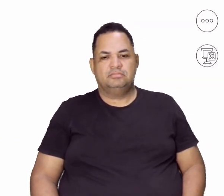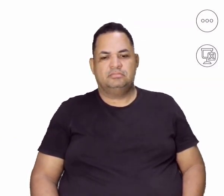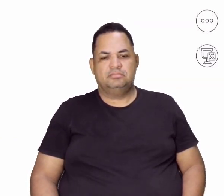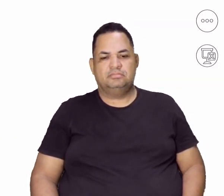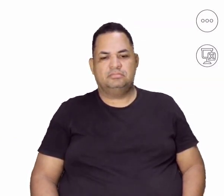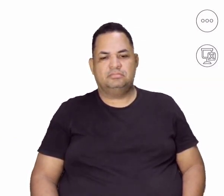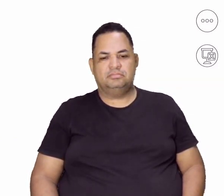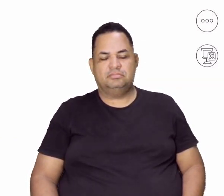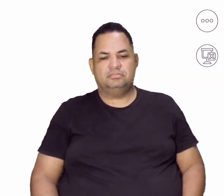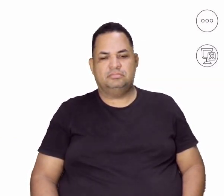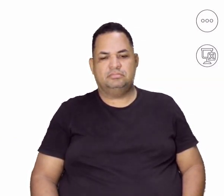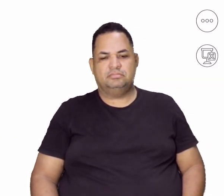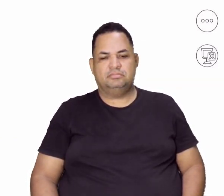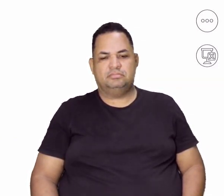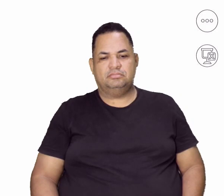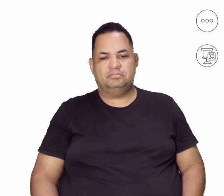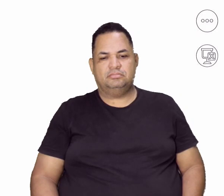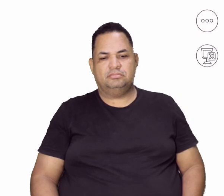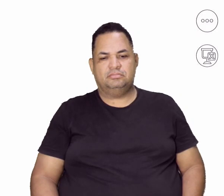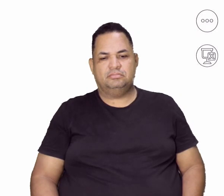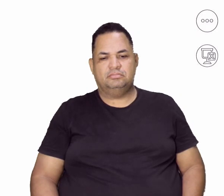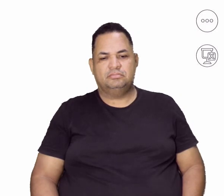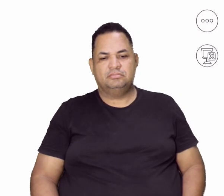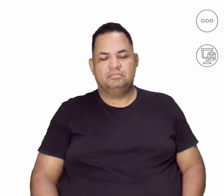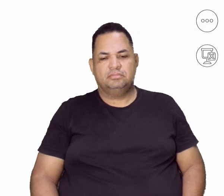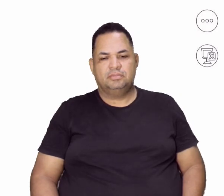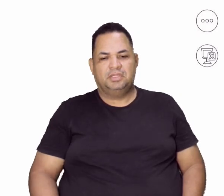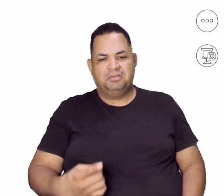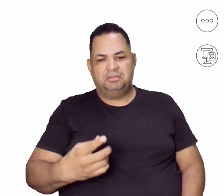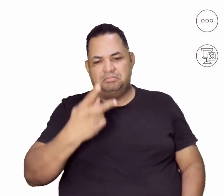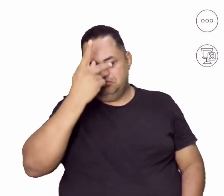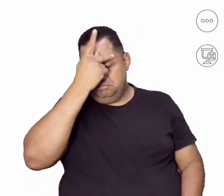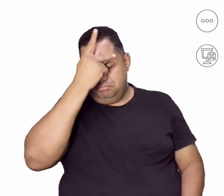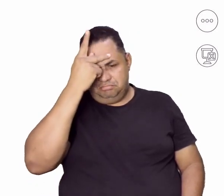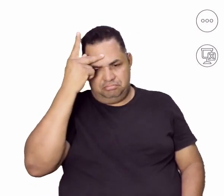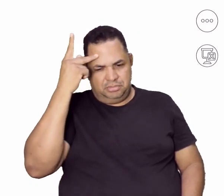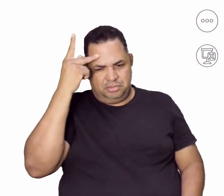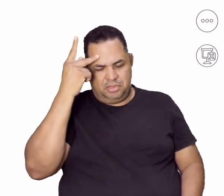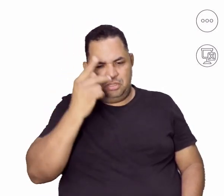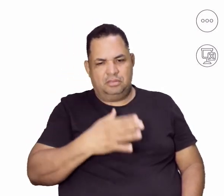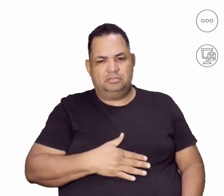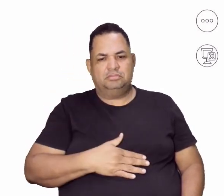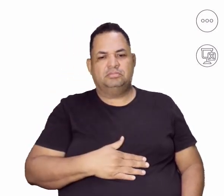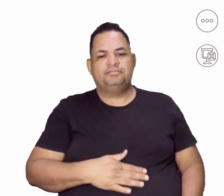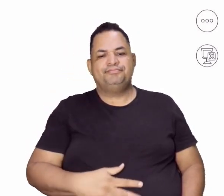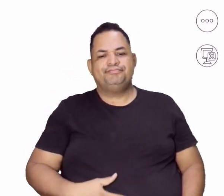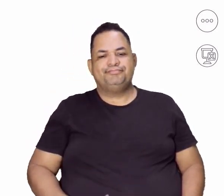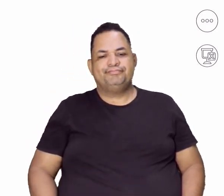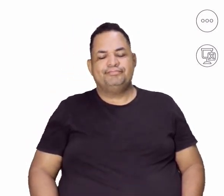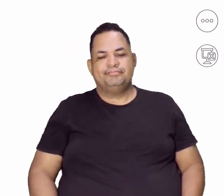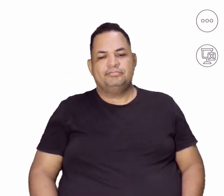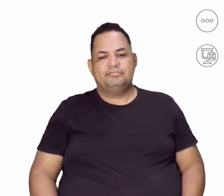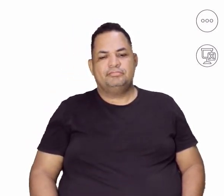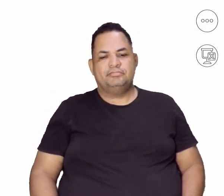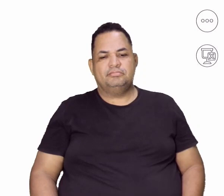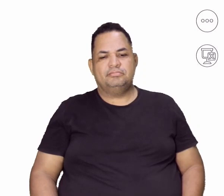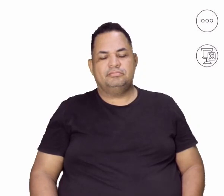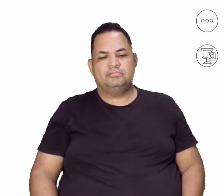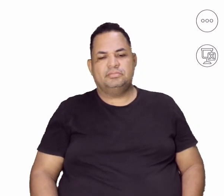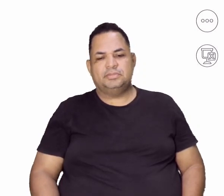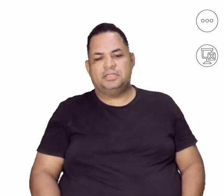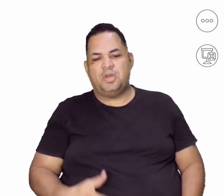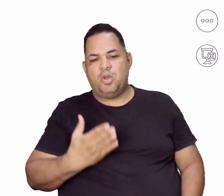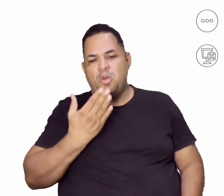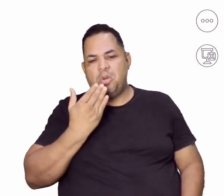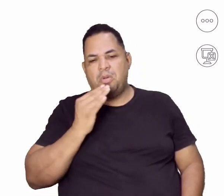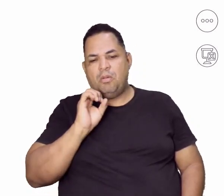anorexia, você já pensou uma pessoa nesse estado? Tem condição, gente? Às vezes eu até duvido que essa imagem ela seja real, porque